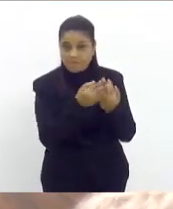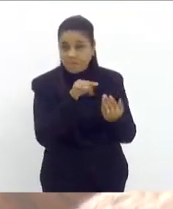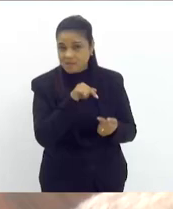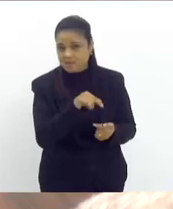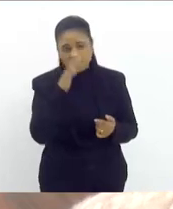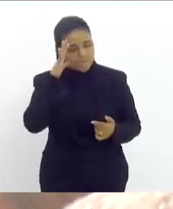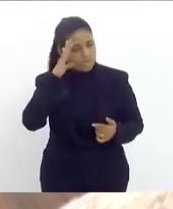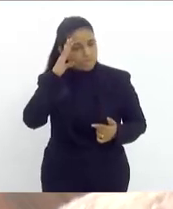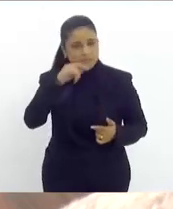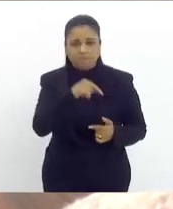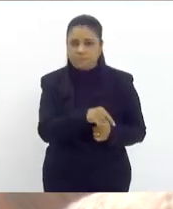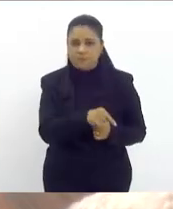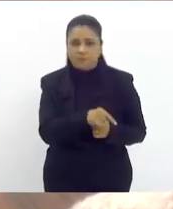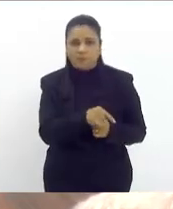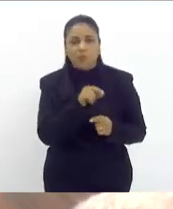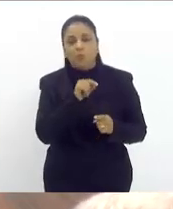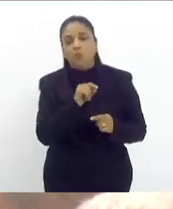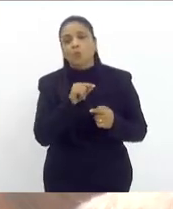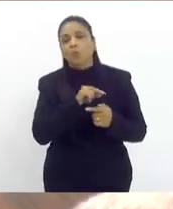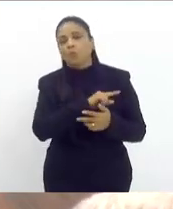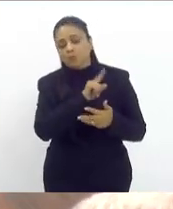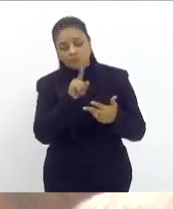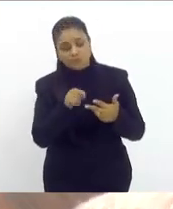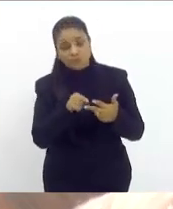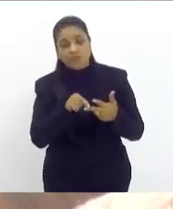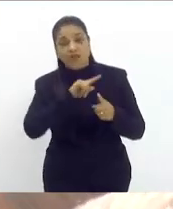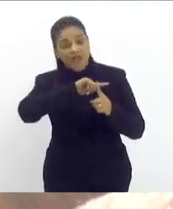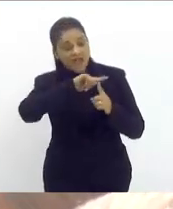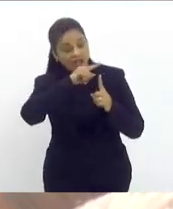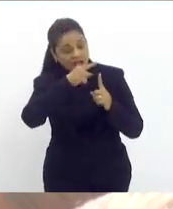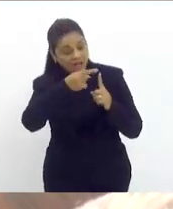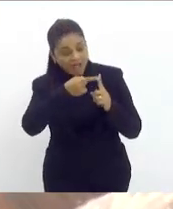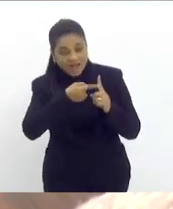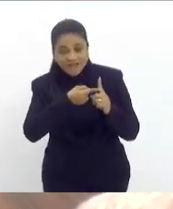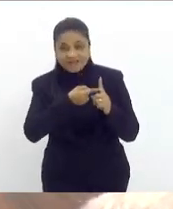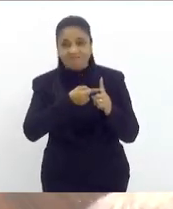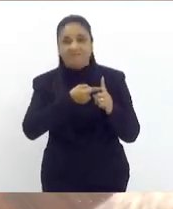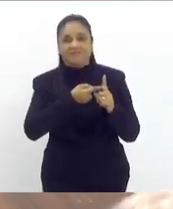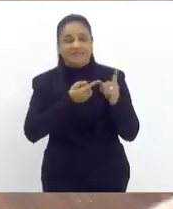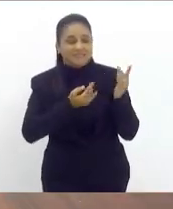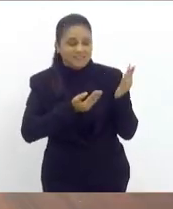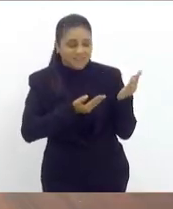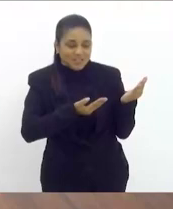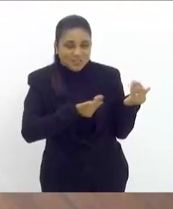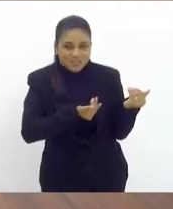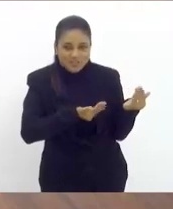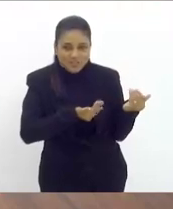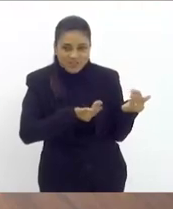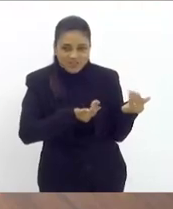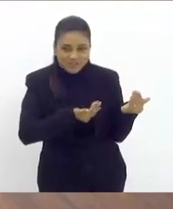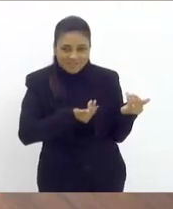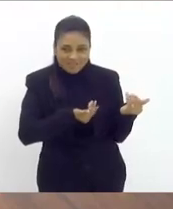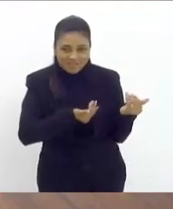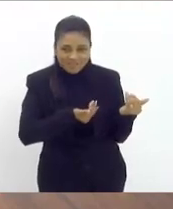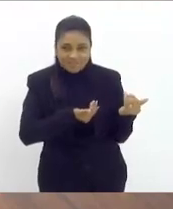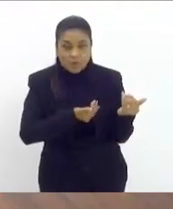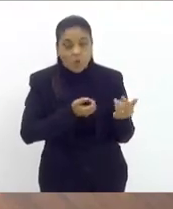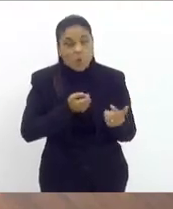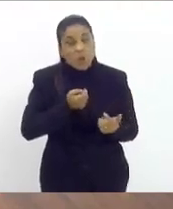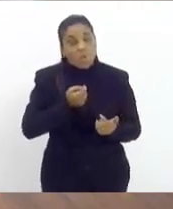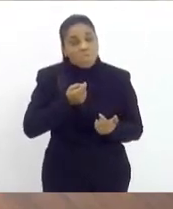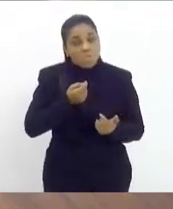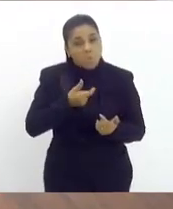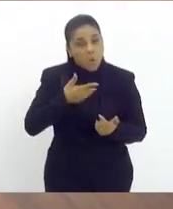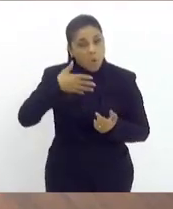pontual, que é também a gravidez na adolescência. O que não se fala e pouco se fala